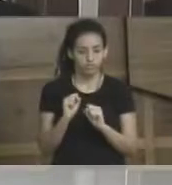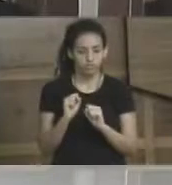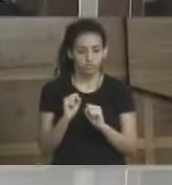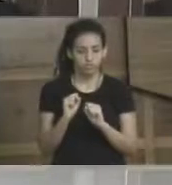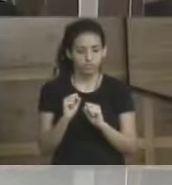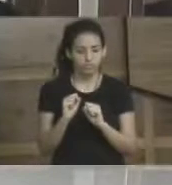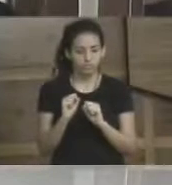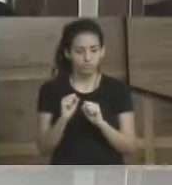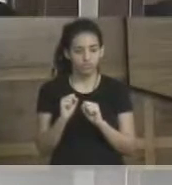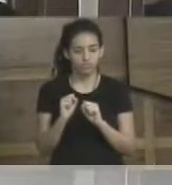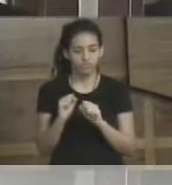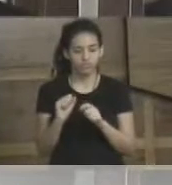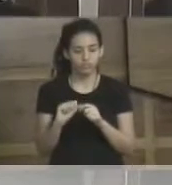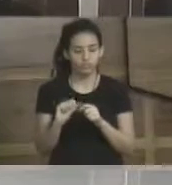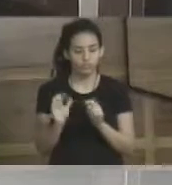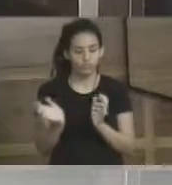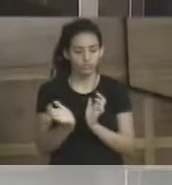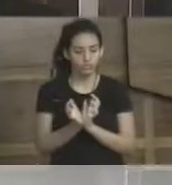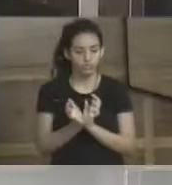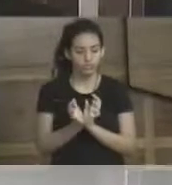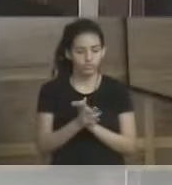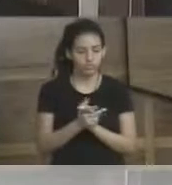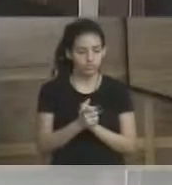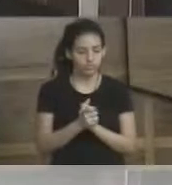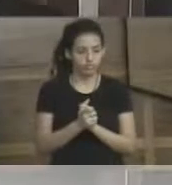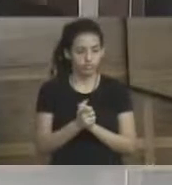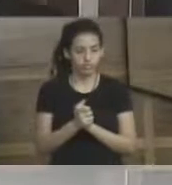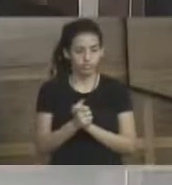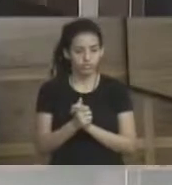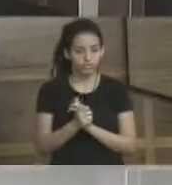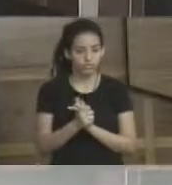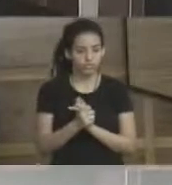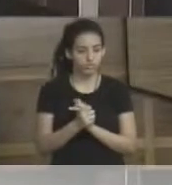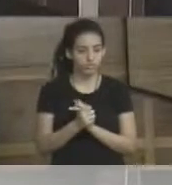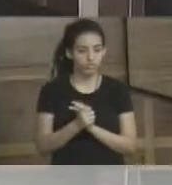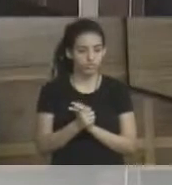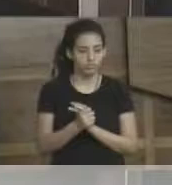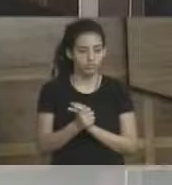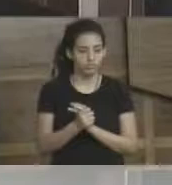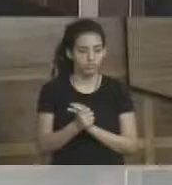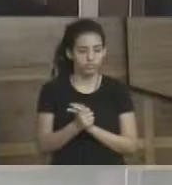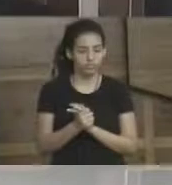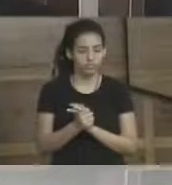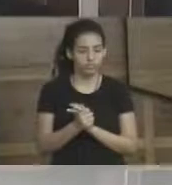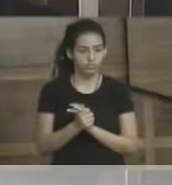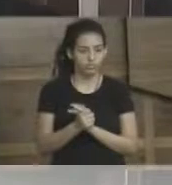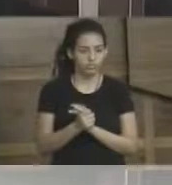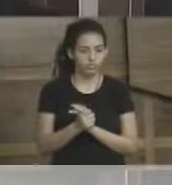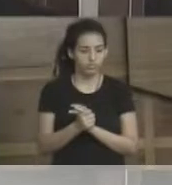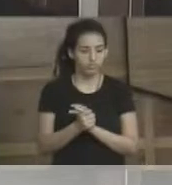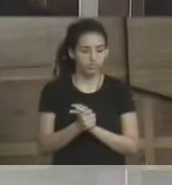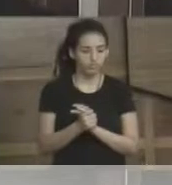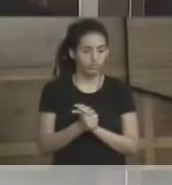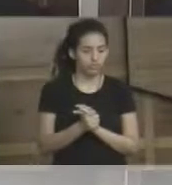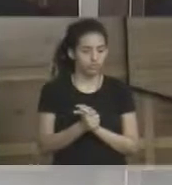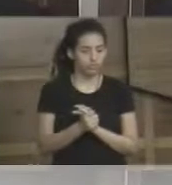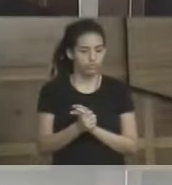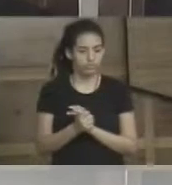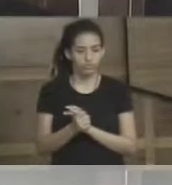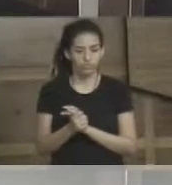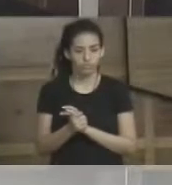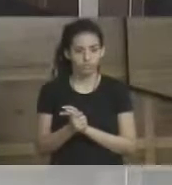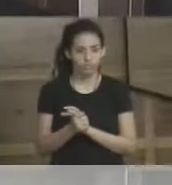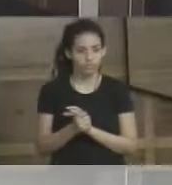compor essa comissão consultiva, que tem o objetivo, o propósito de acompanhar os trabalhos e poder dar notícia